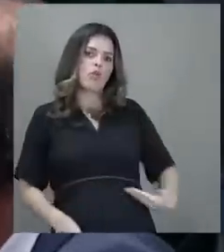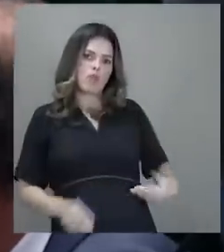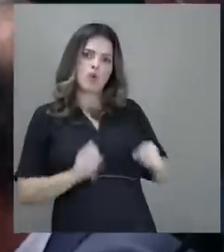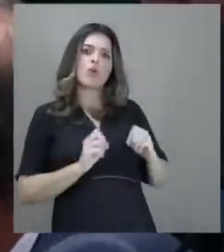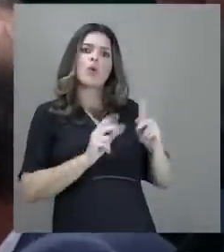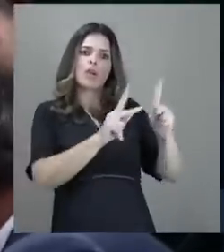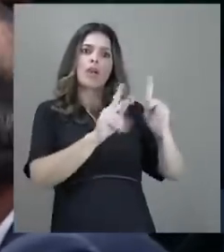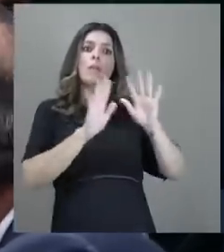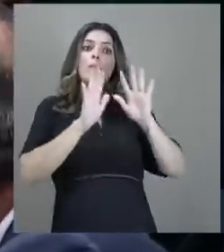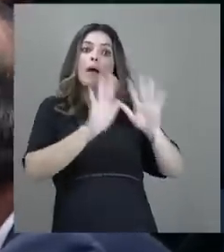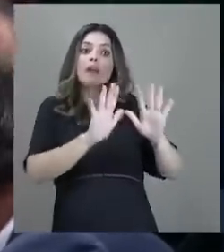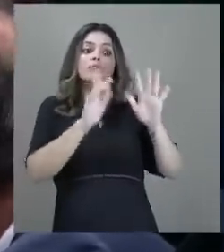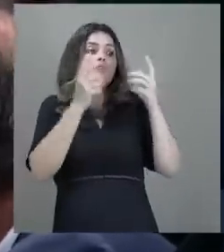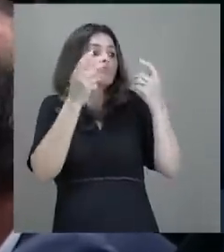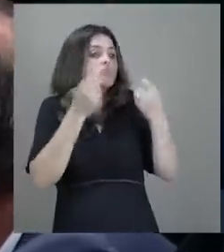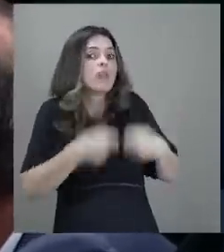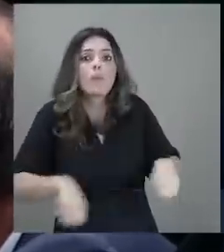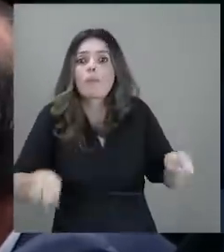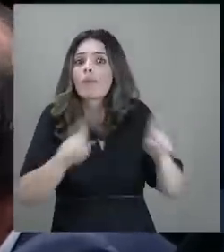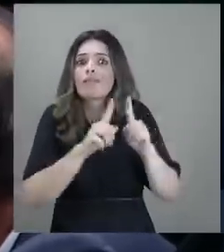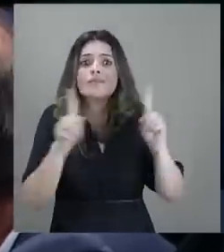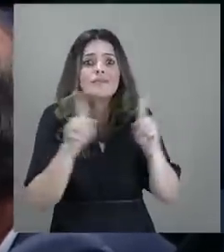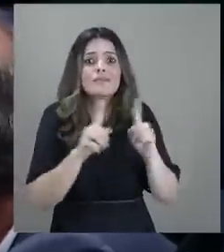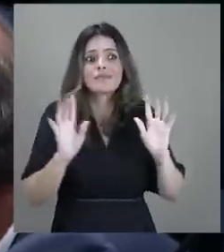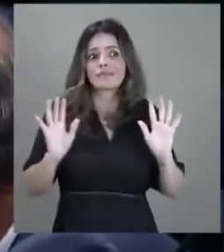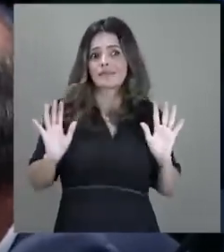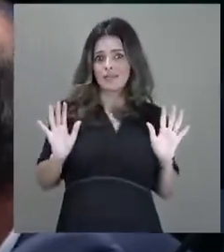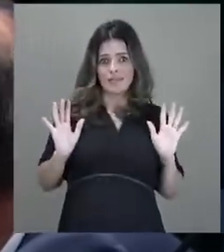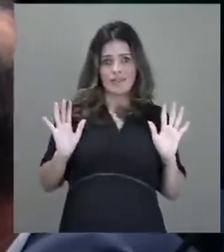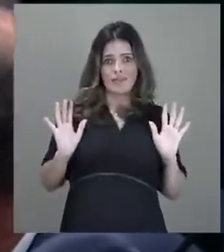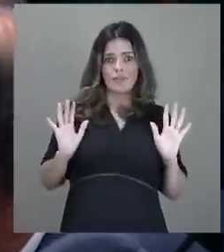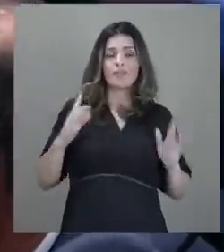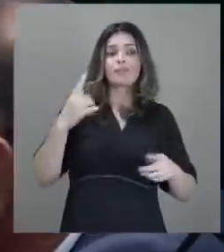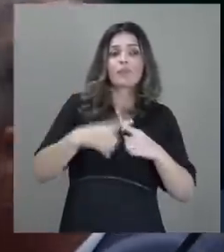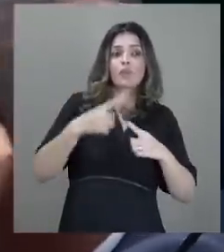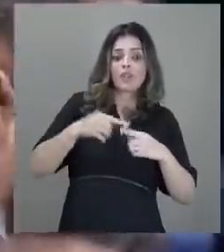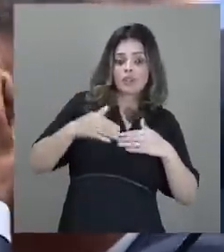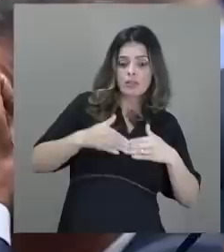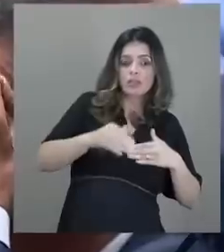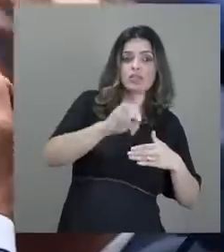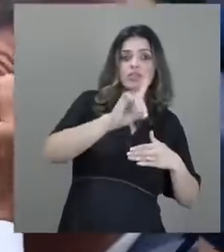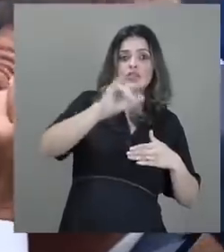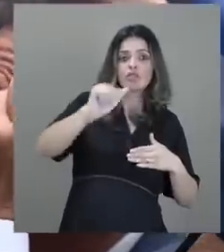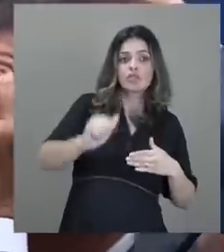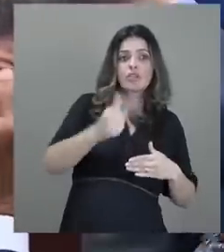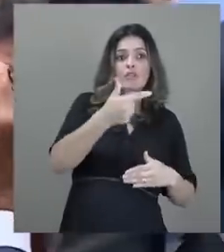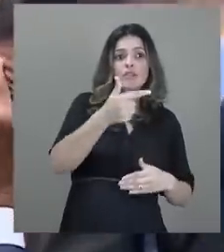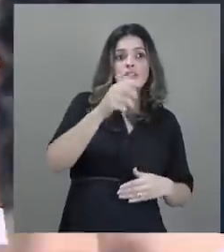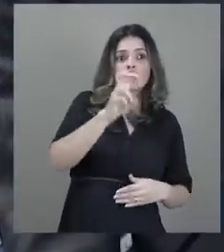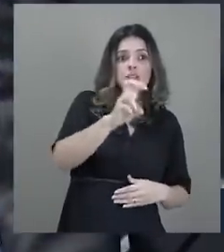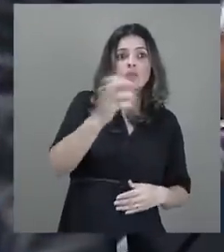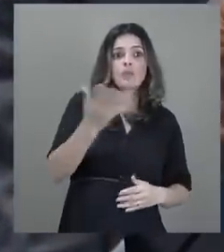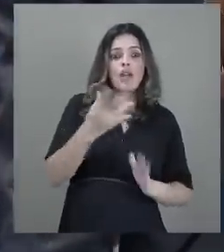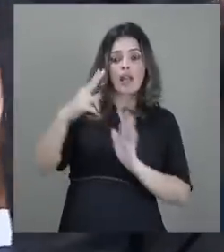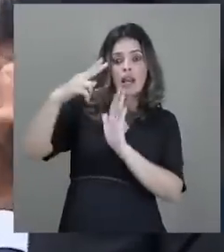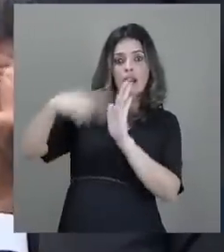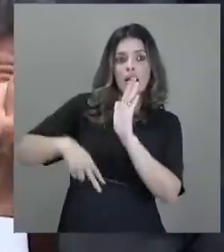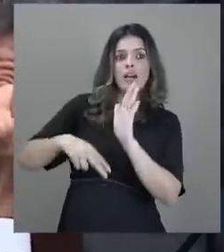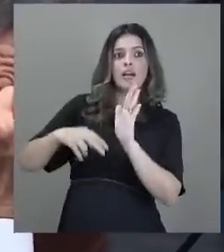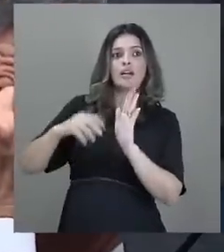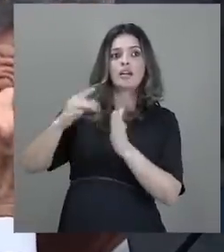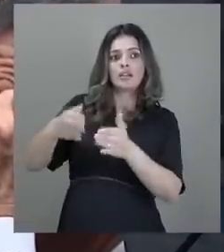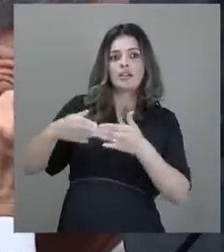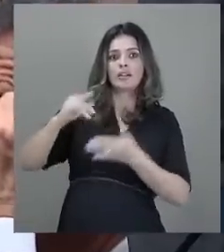nem precisa, nem precisa, presidente. Porque dia 25, nós é que queremos a leitura desse